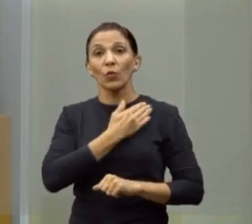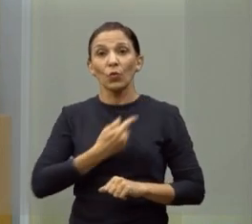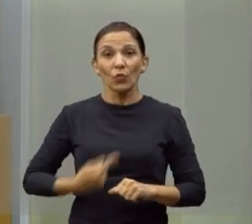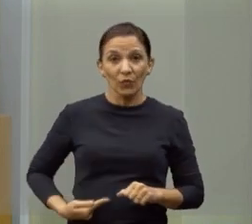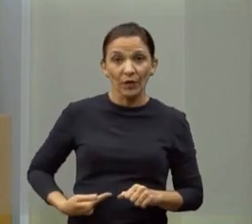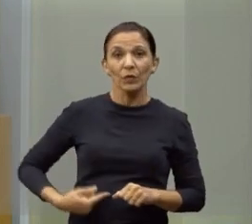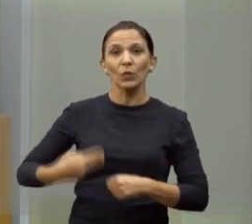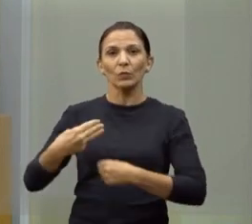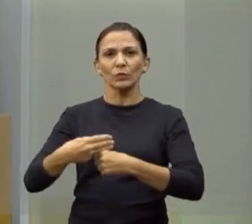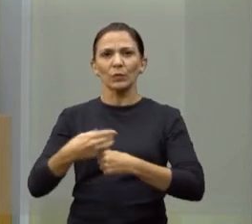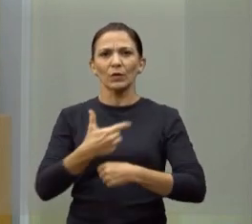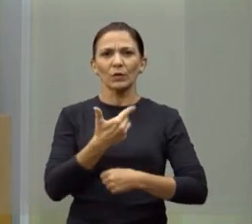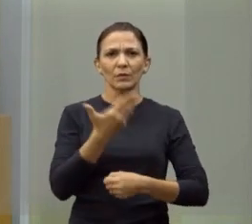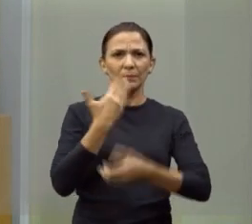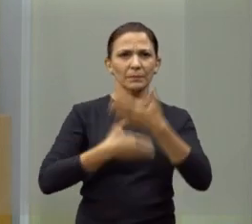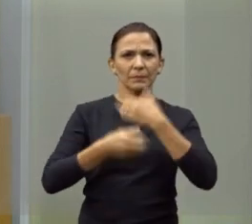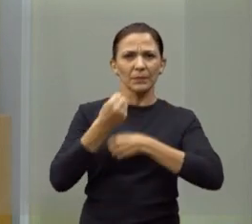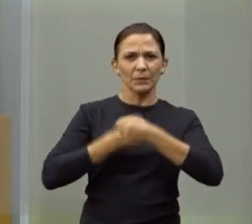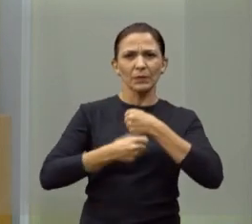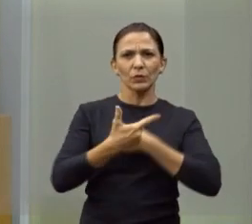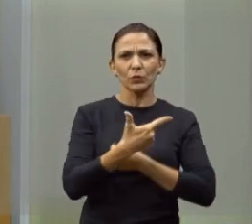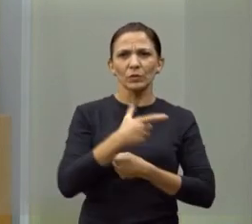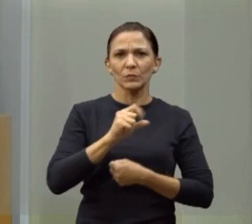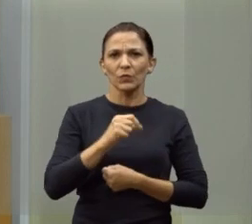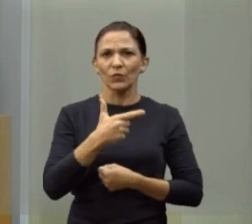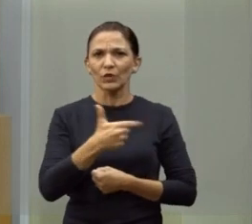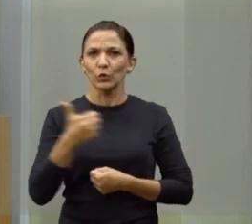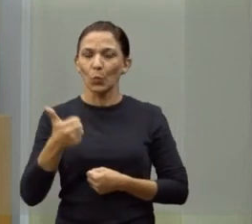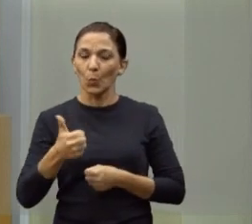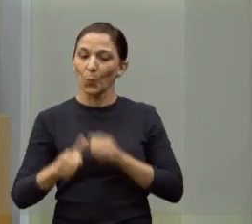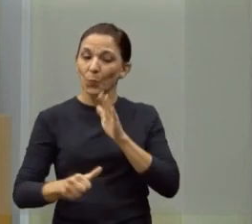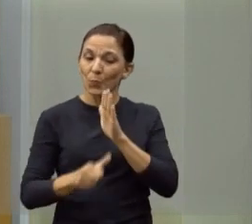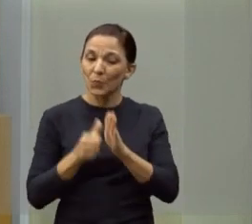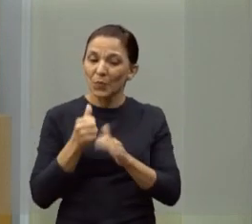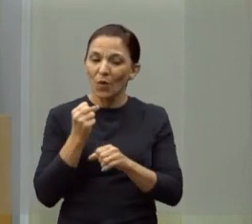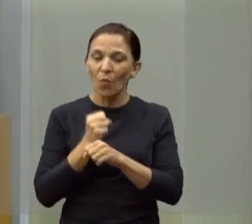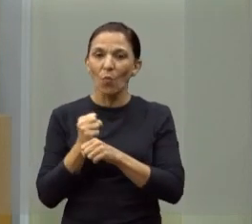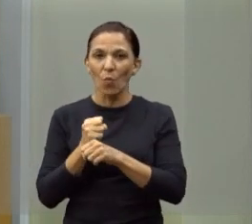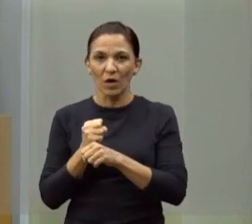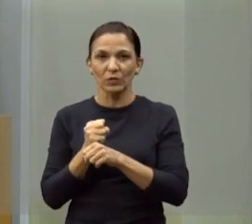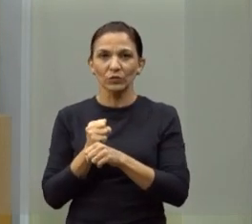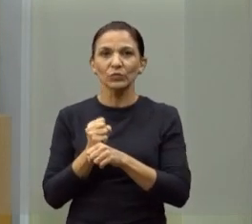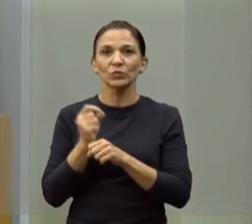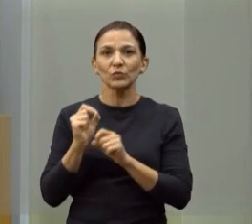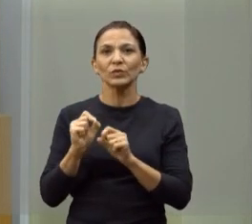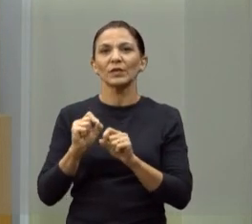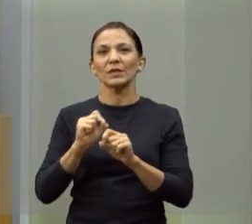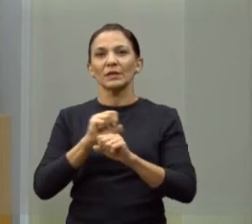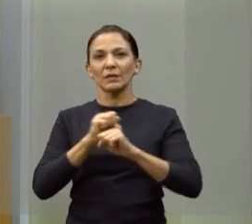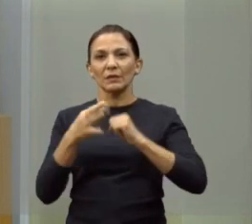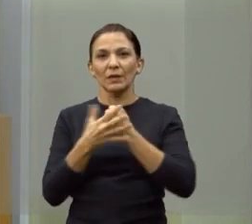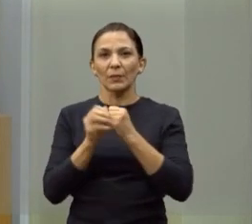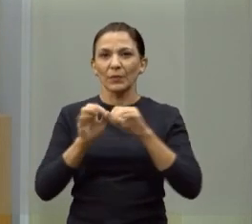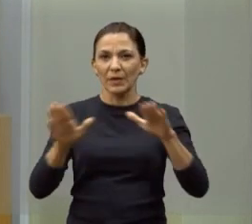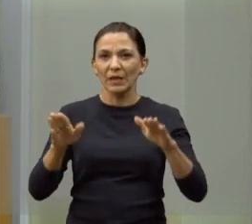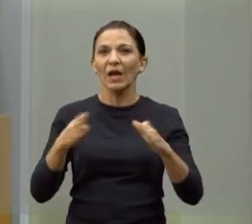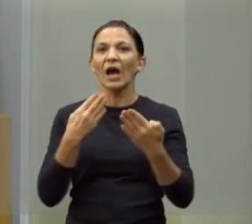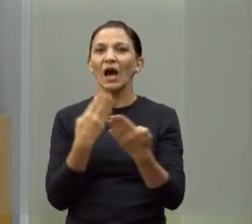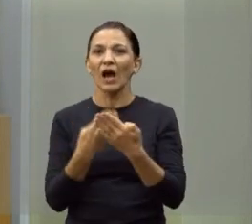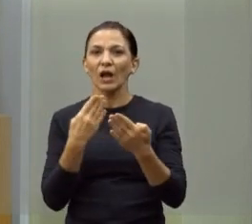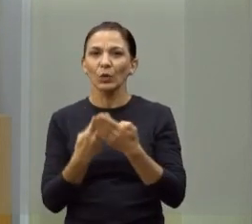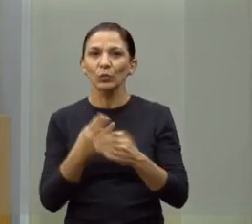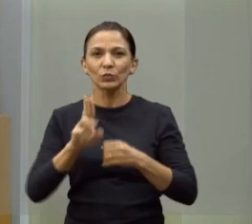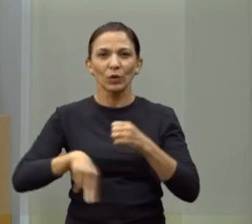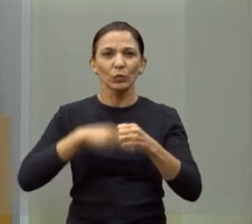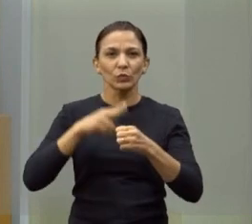Em 2021, nosso primeiro ano de mandato ainda, quando nós retomamos da pandemia, os estudantes da Unesco, o diretor da